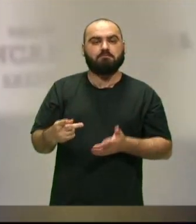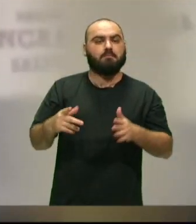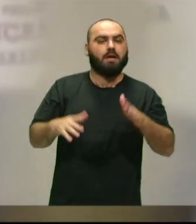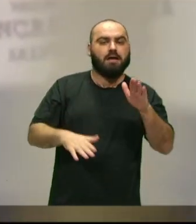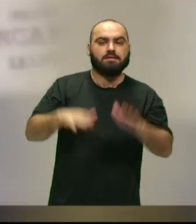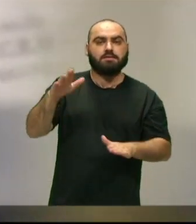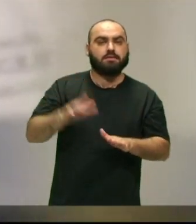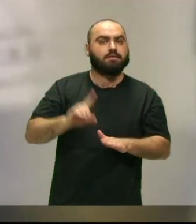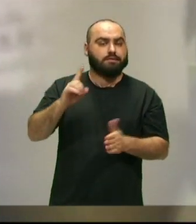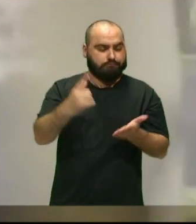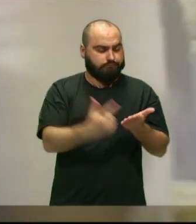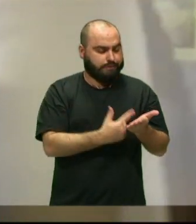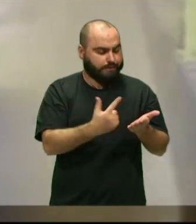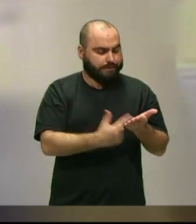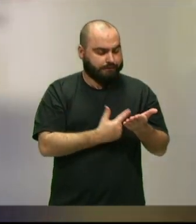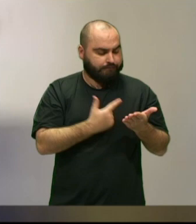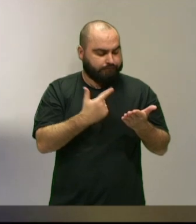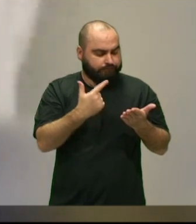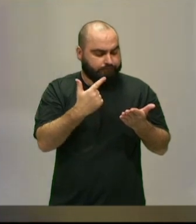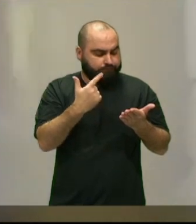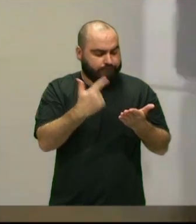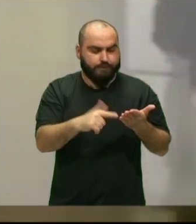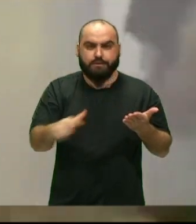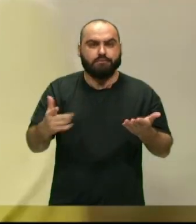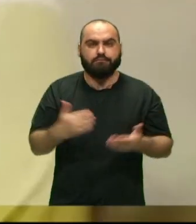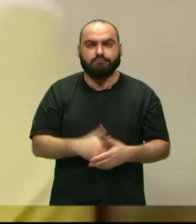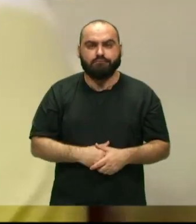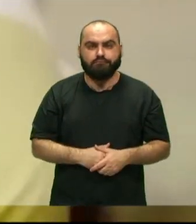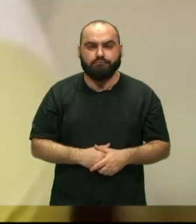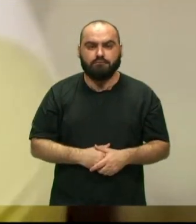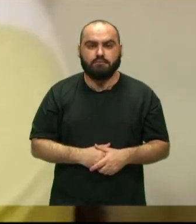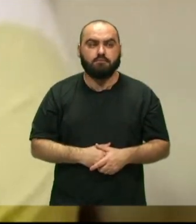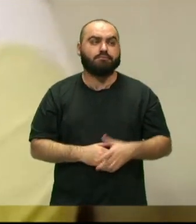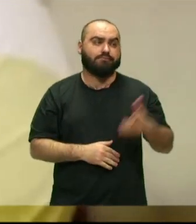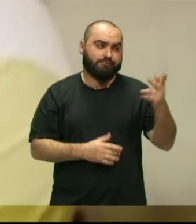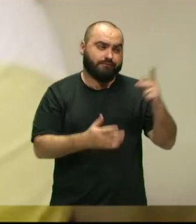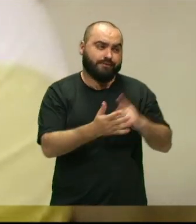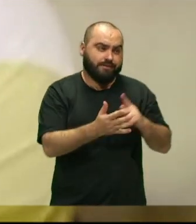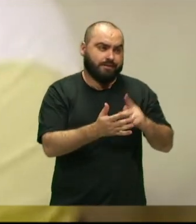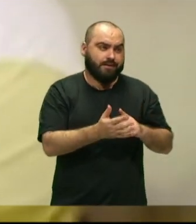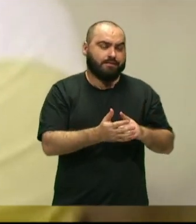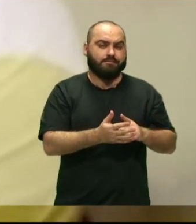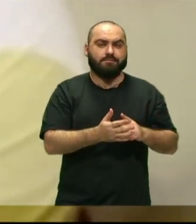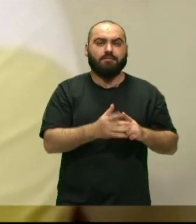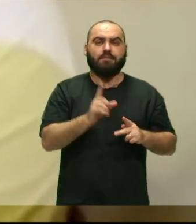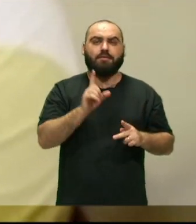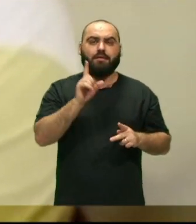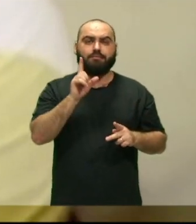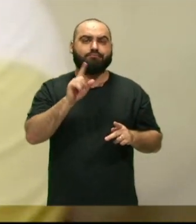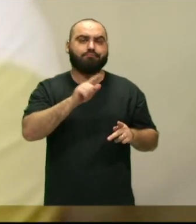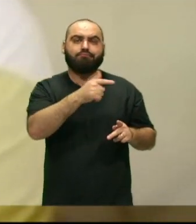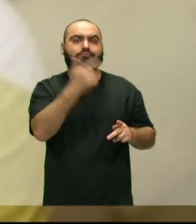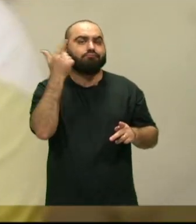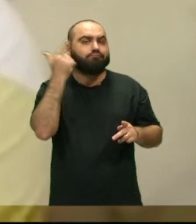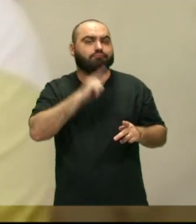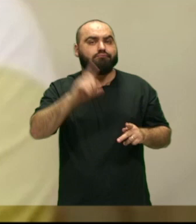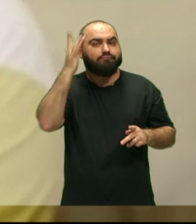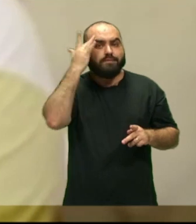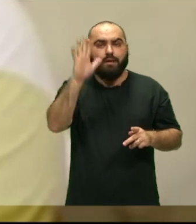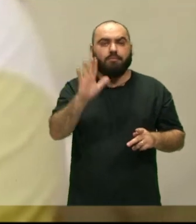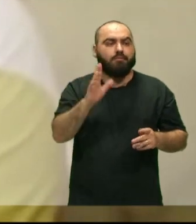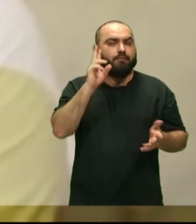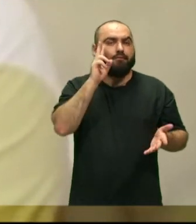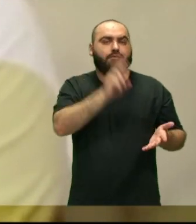estão Nos livros didáticos Às vezes não É difícil De a gente maior parte Dos vezes É inviabilizado Até a